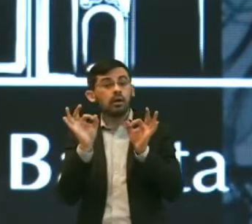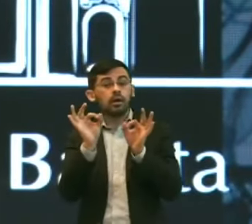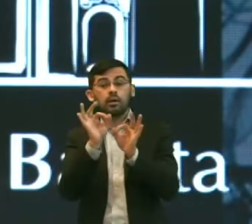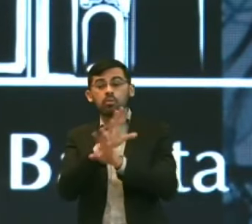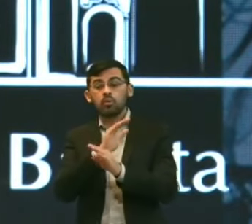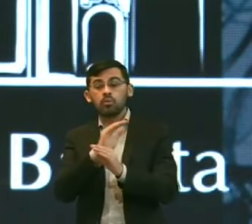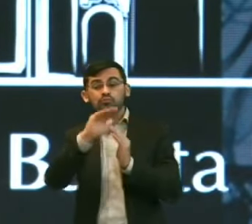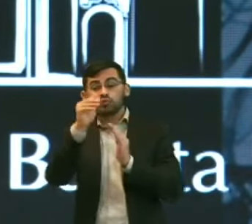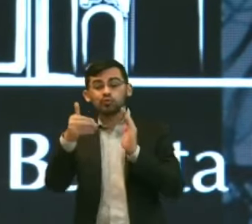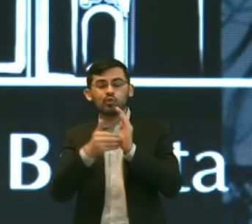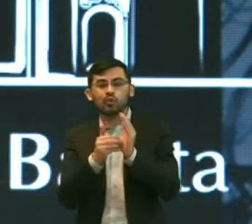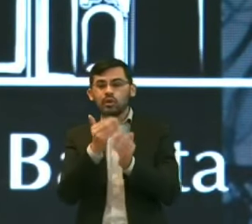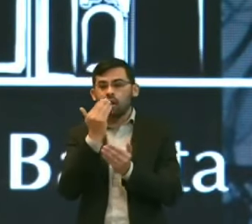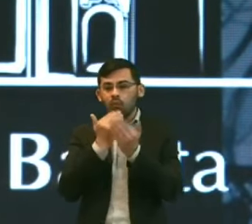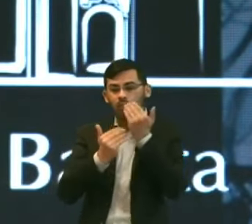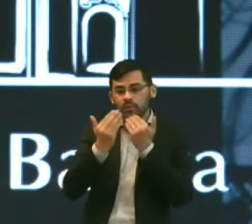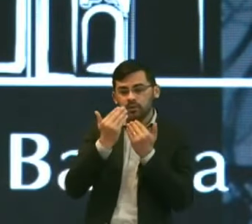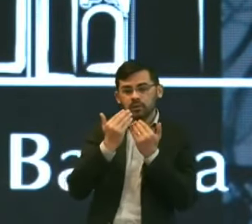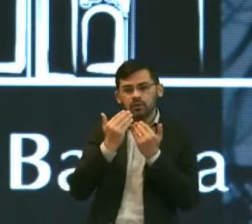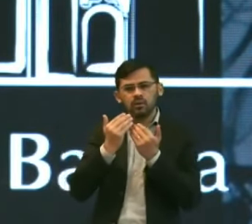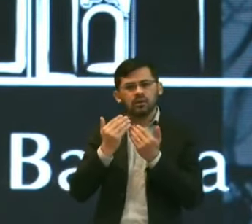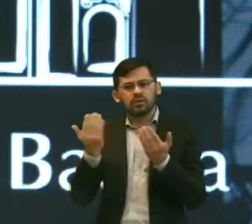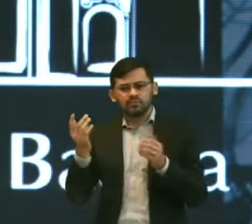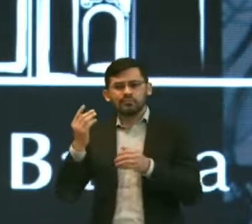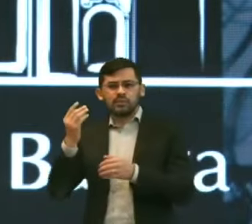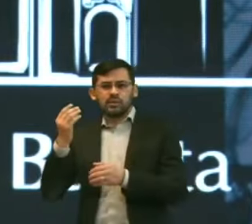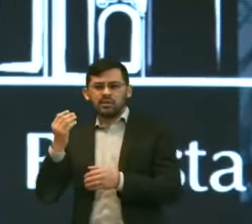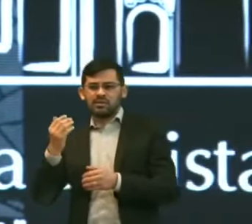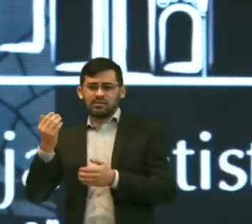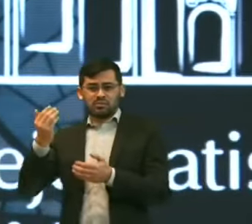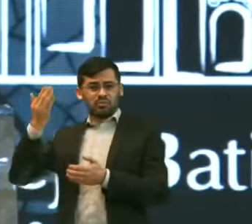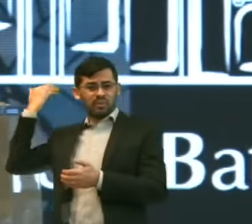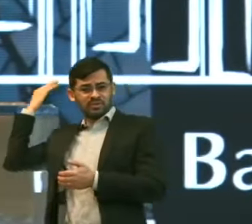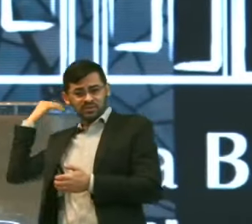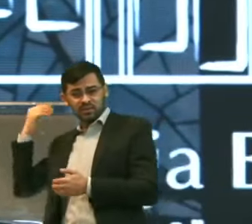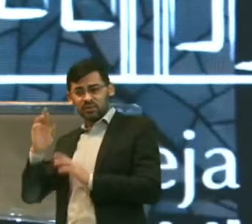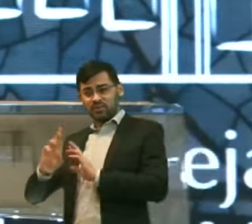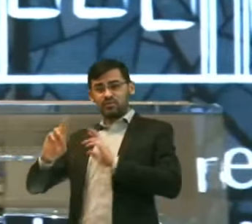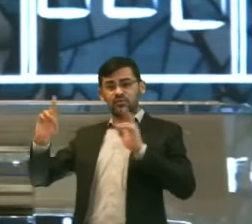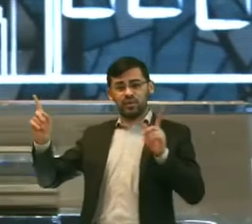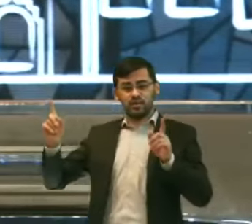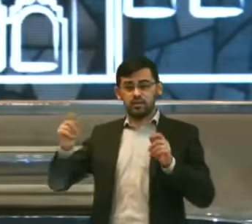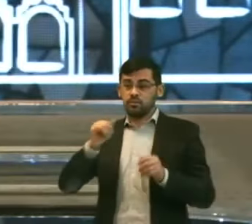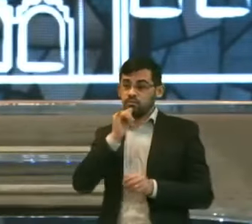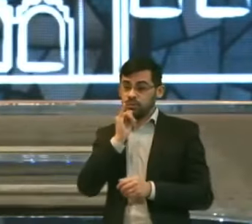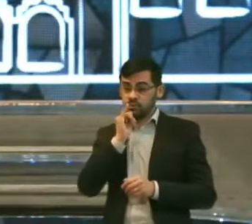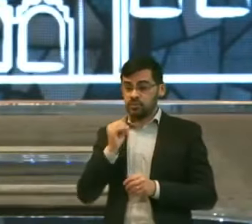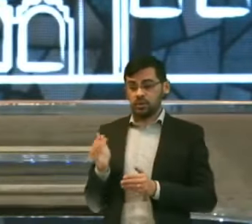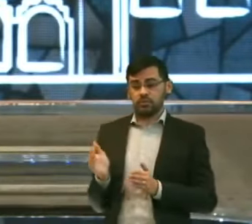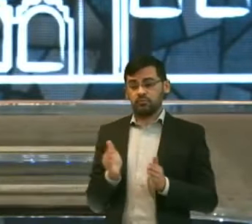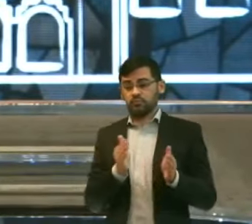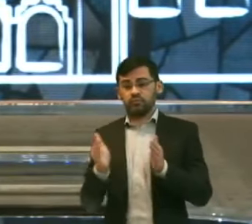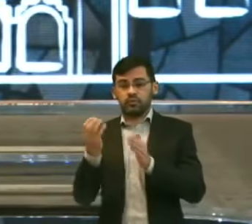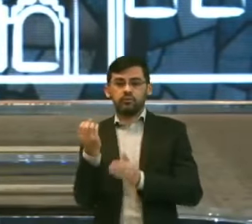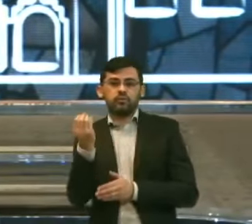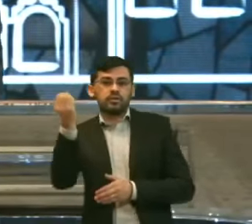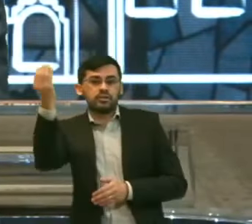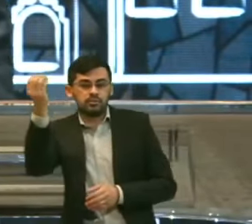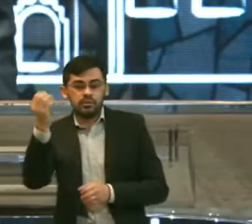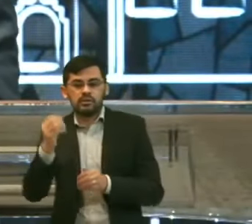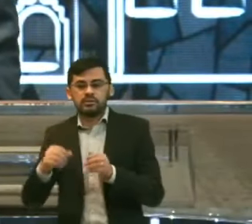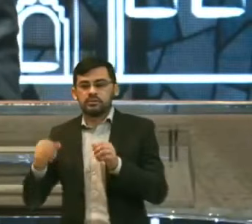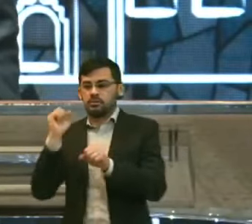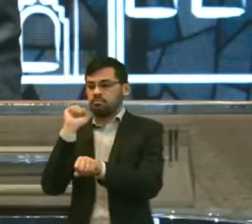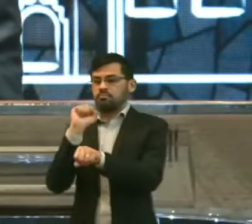O suprimento Naquele tempo Gente Não é que nem Hoje Que você está Na estrada Você para Né Num posto De